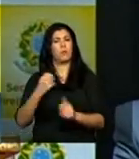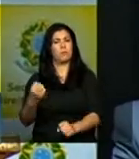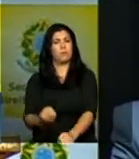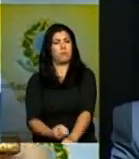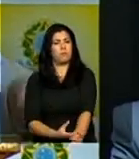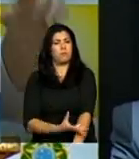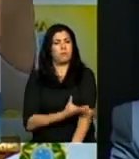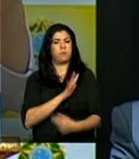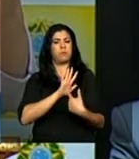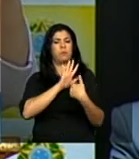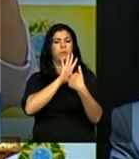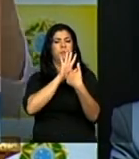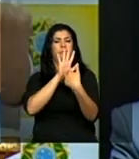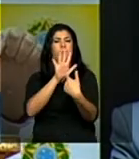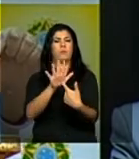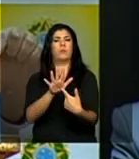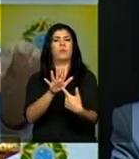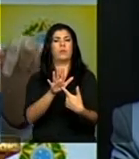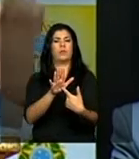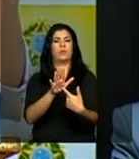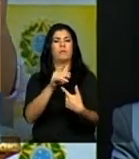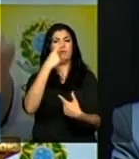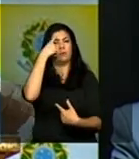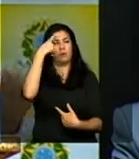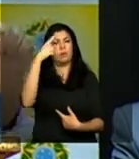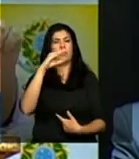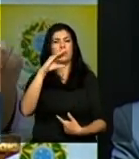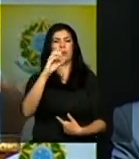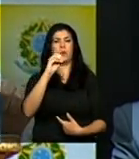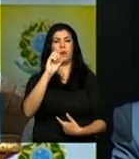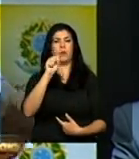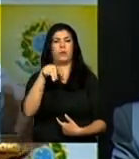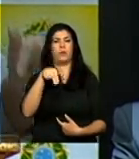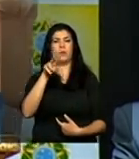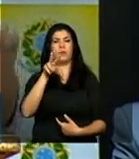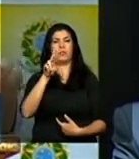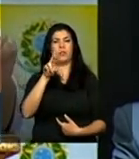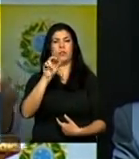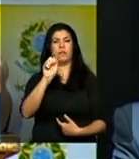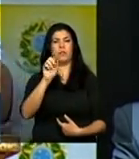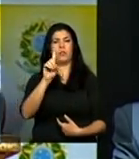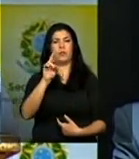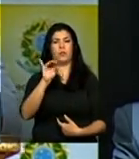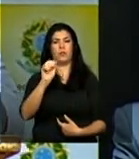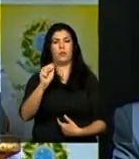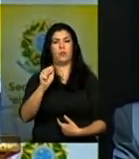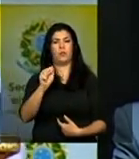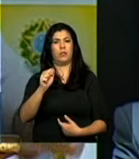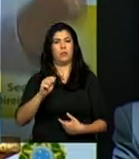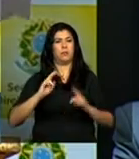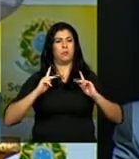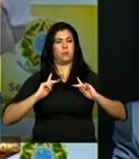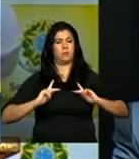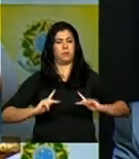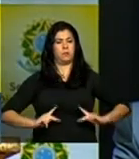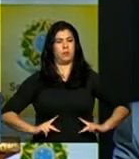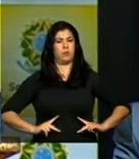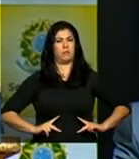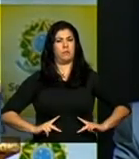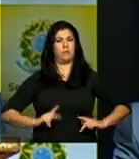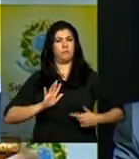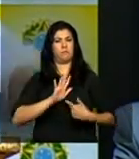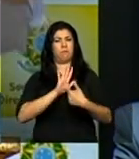que é o conservadorismo da sociedade brasileira que se manifesta hoje inclusive pedindo